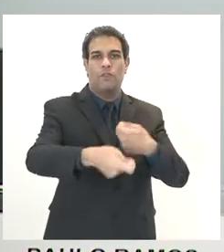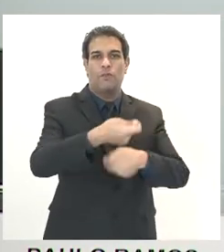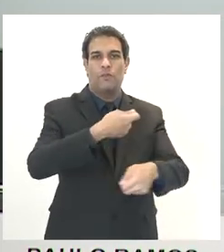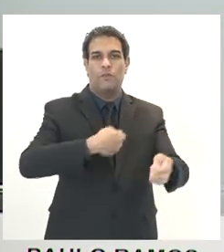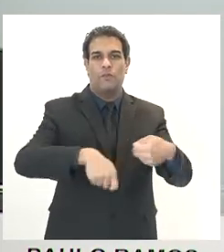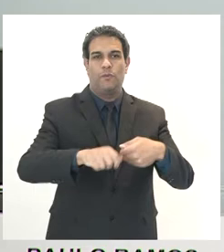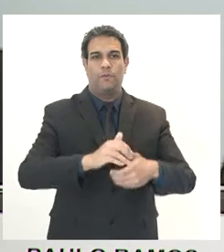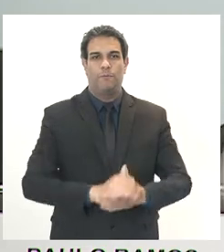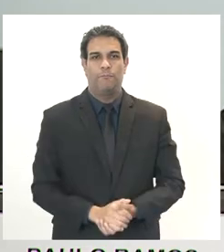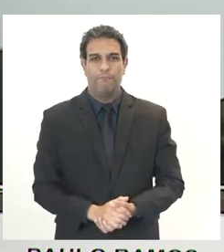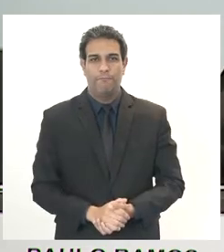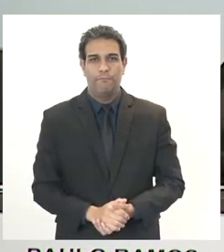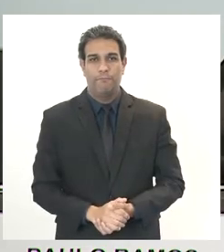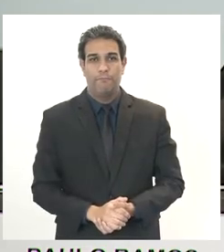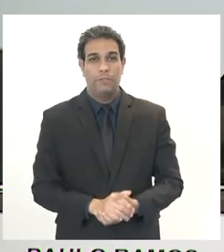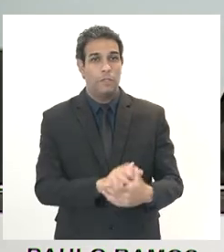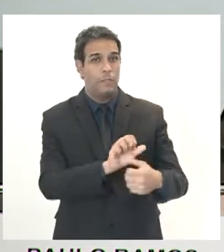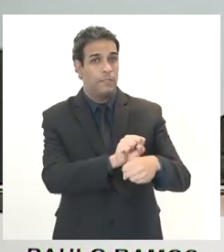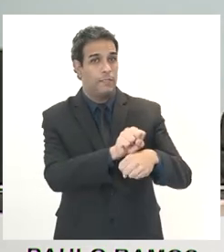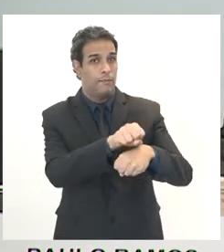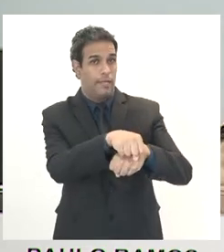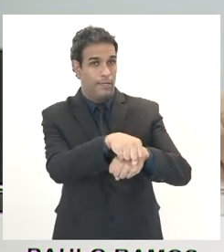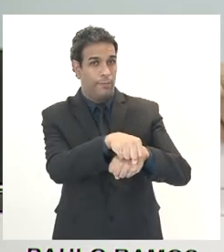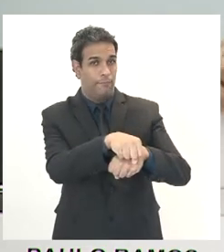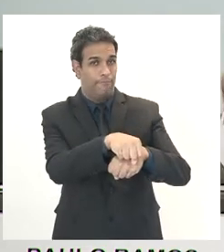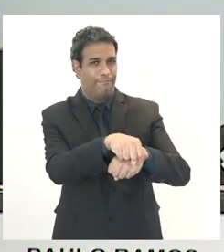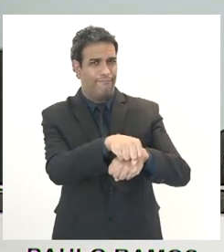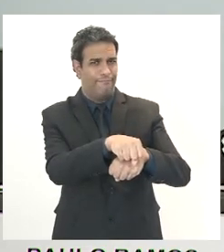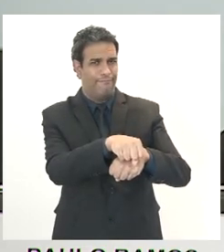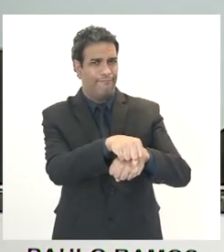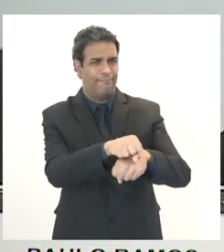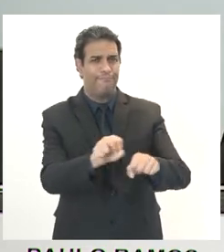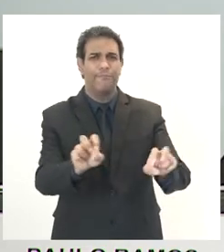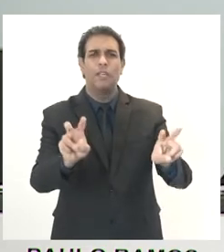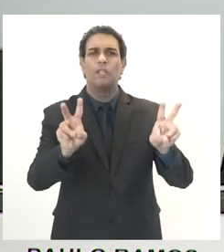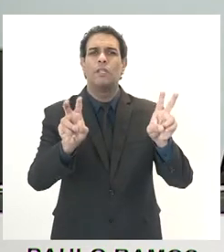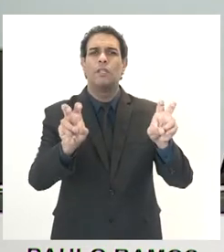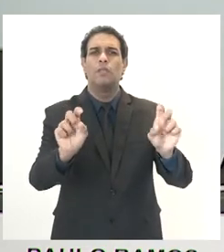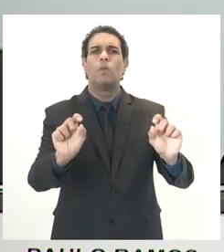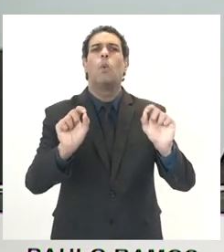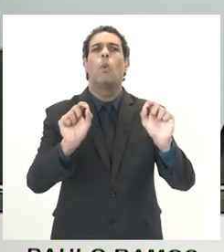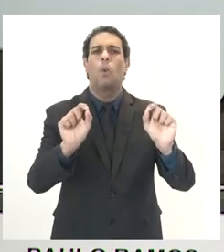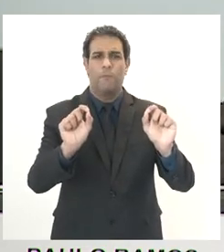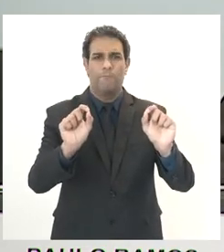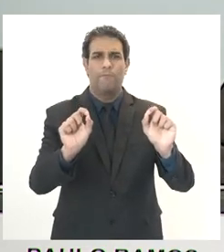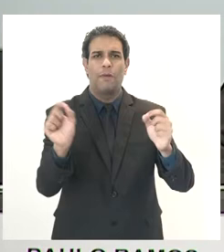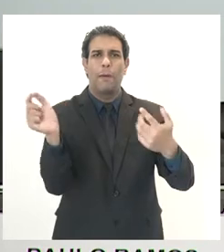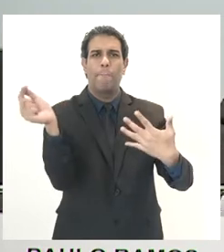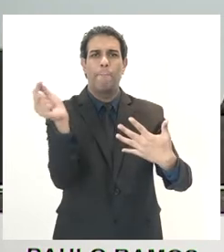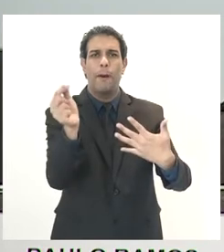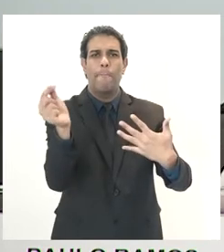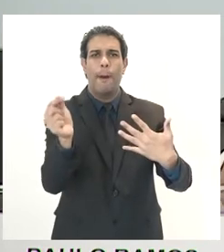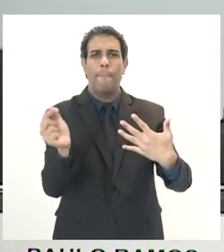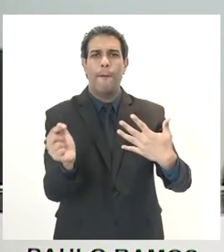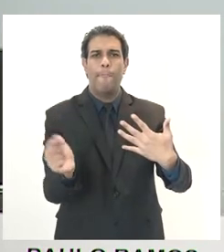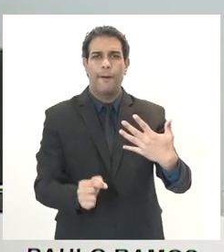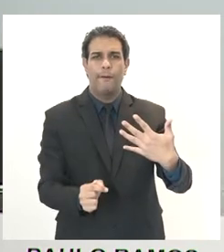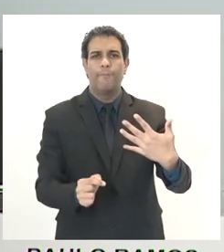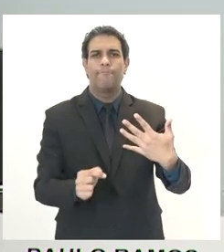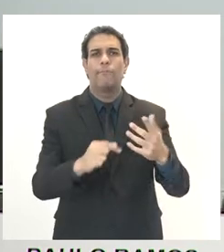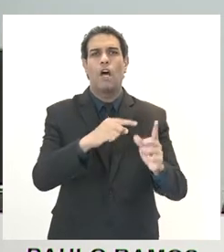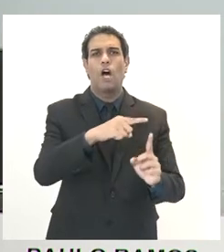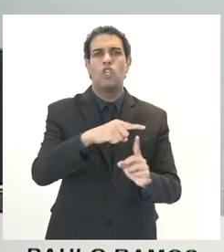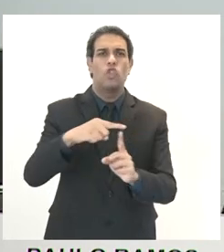Nosso seminário decorre de deliberação da